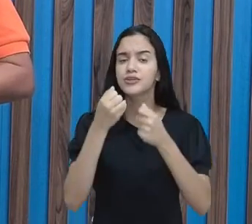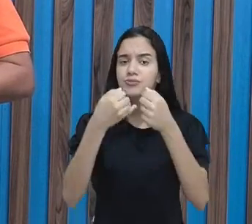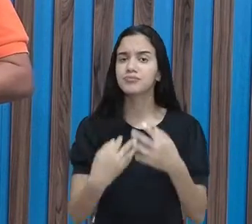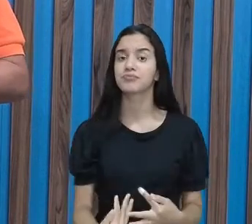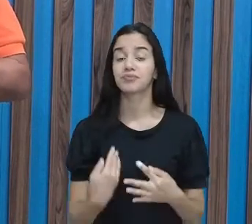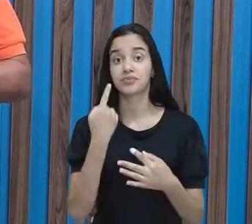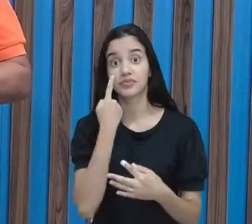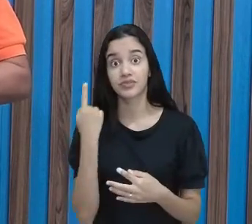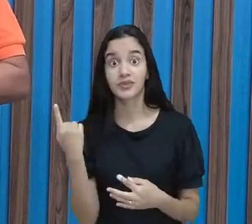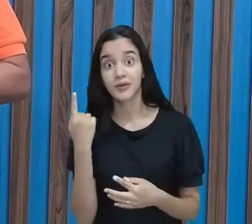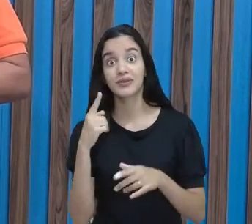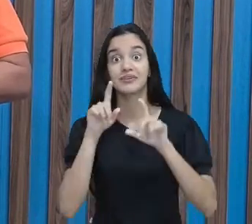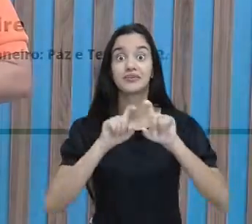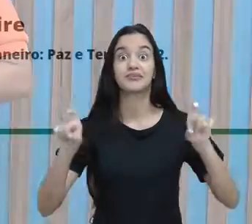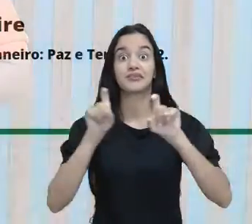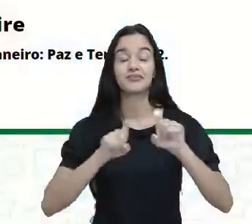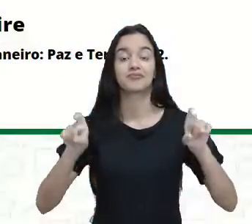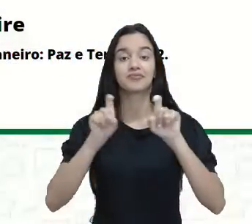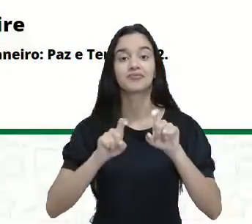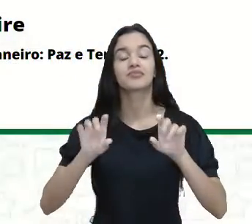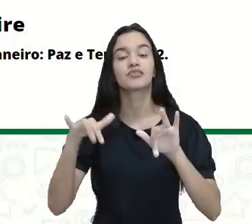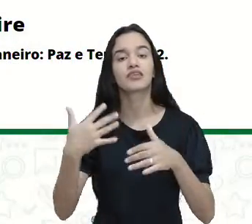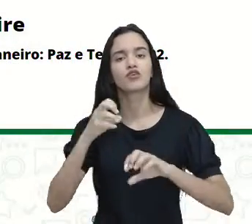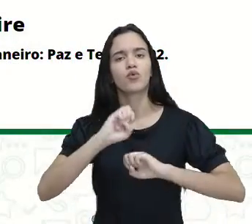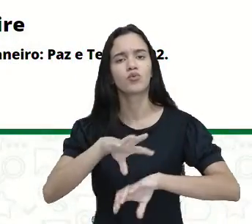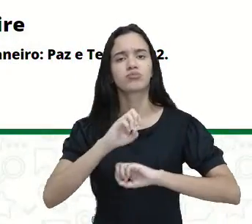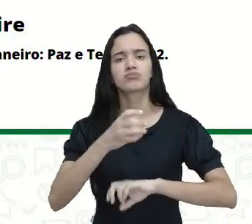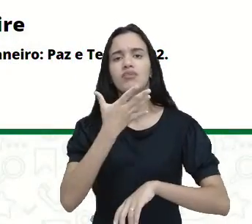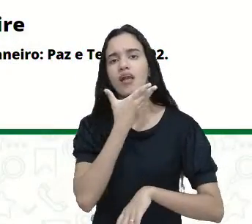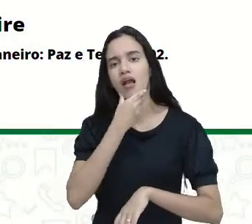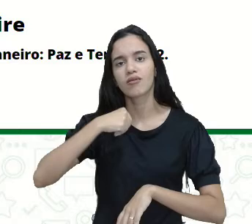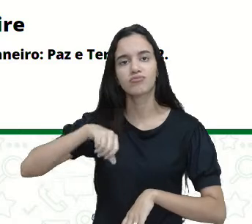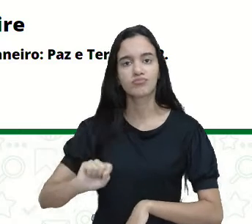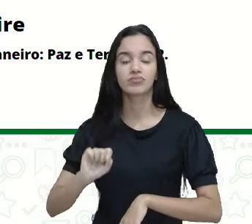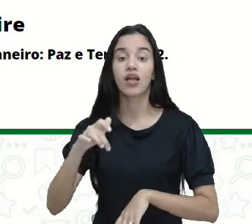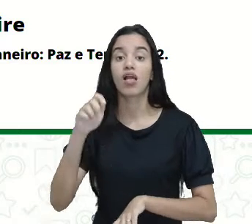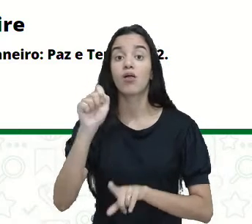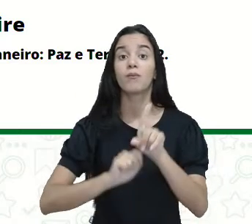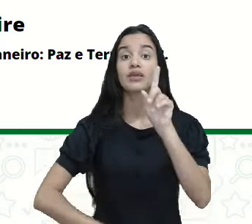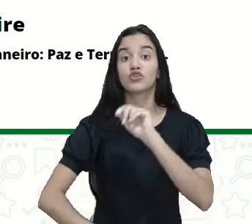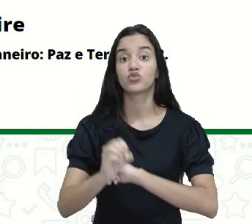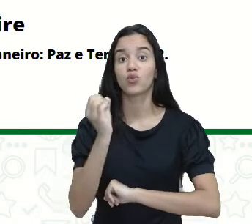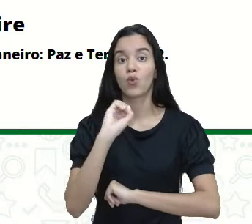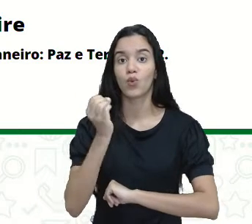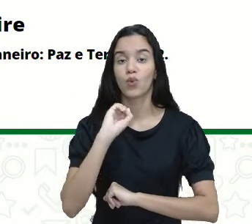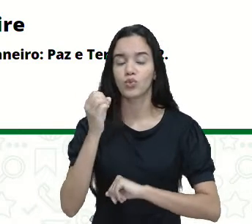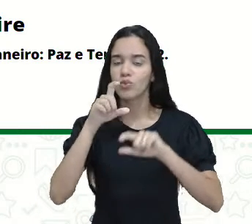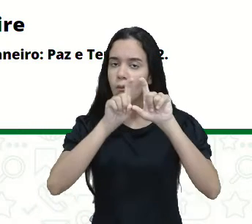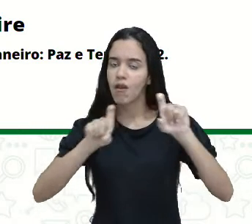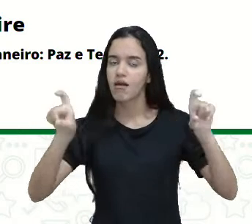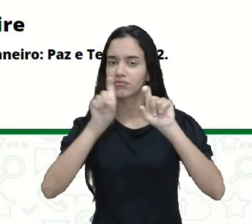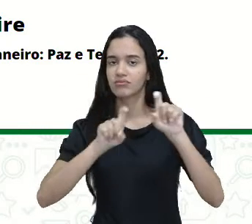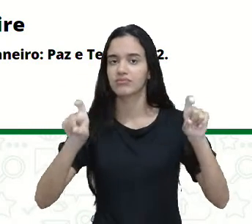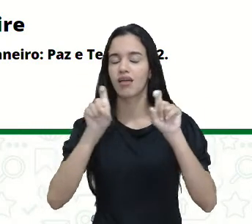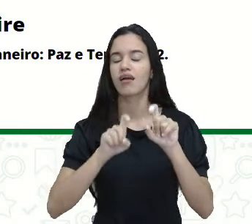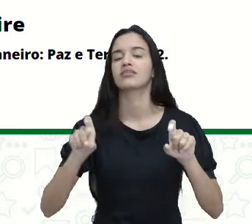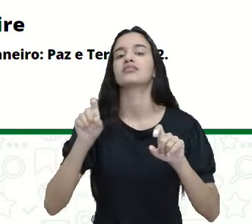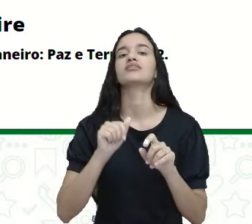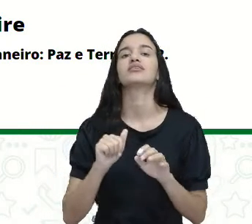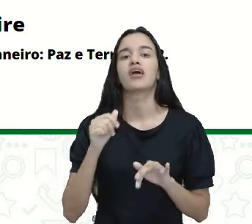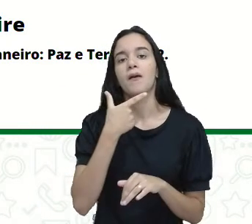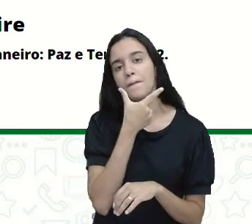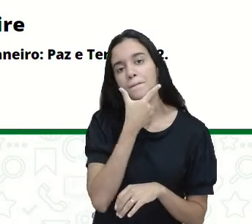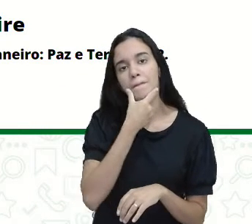pouquinho dessa frase aí do educador Paulo Freire. Nesse mês de outubro eu estou trazendo frases de Paulo Freire, que foi um